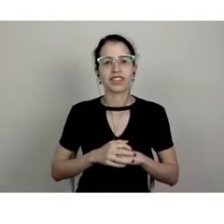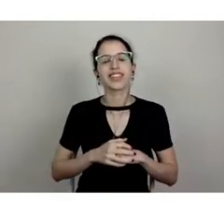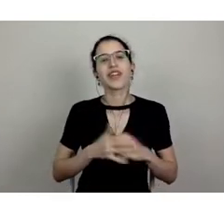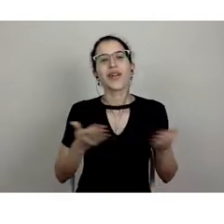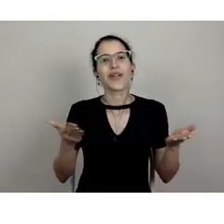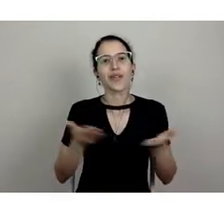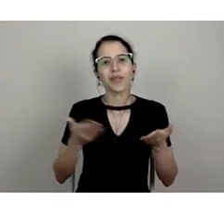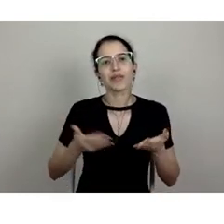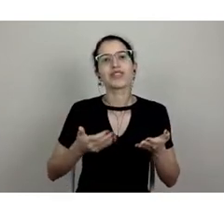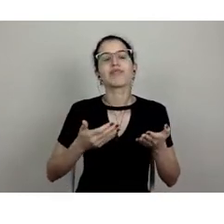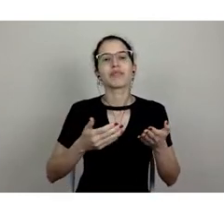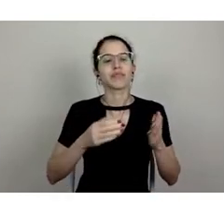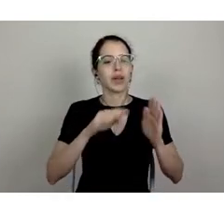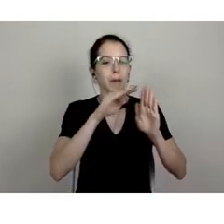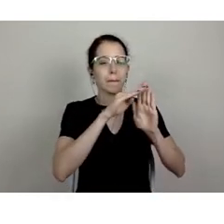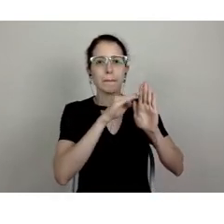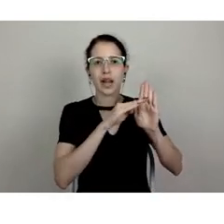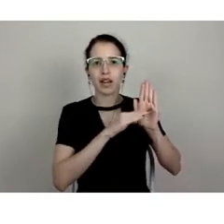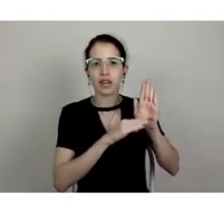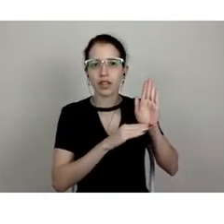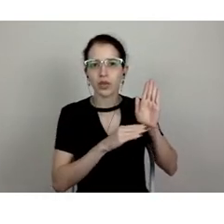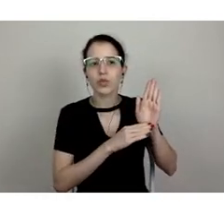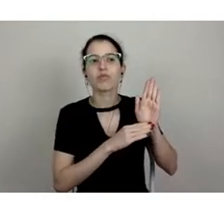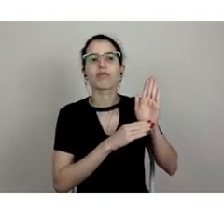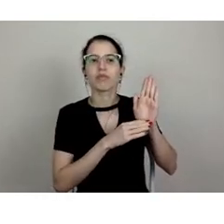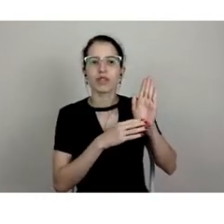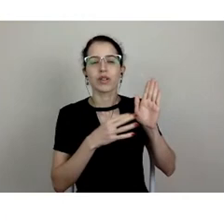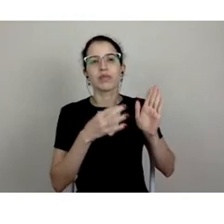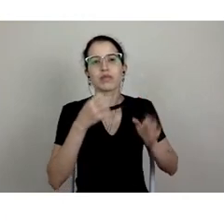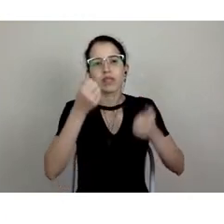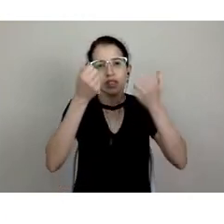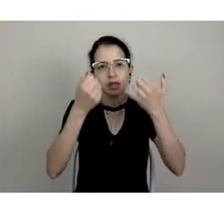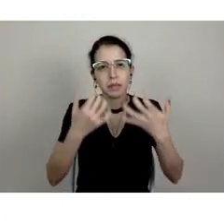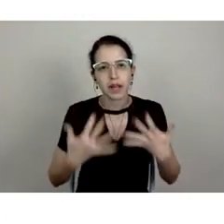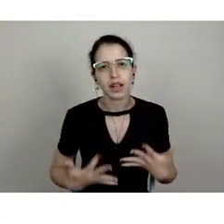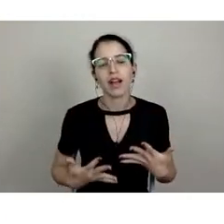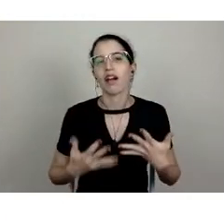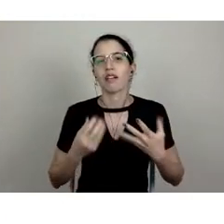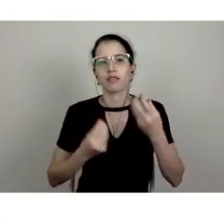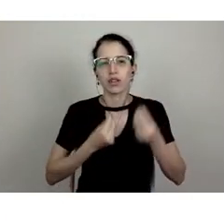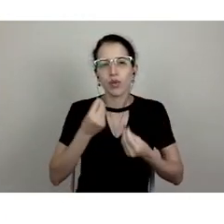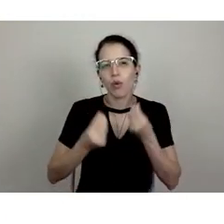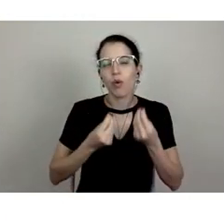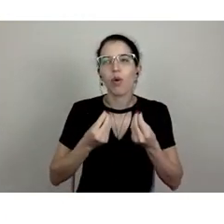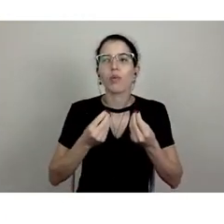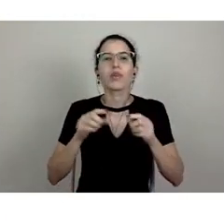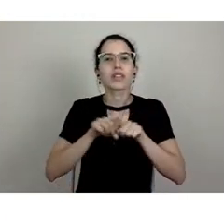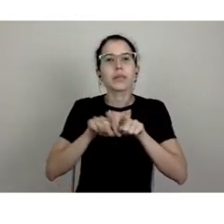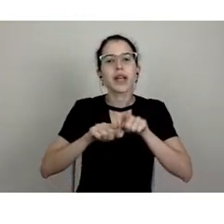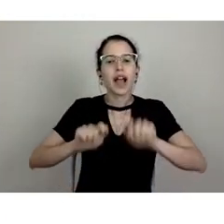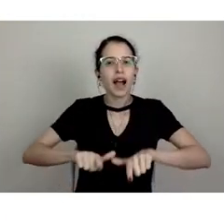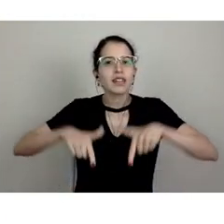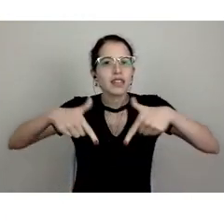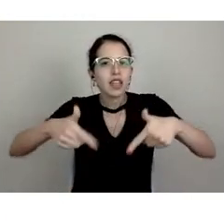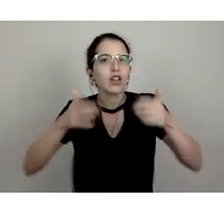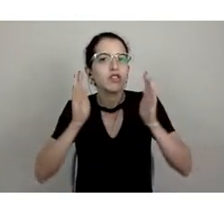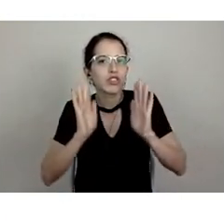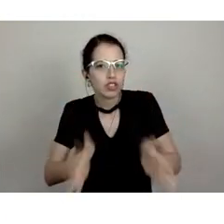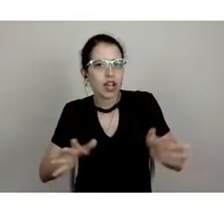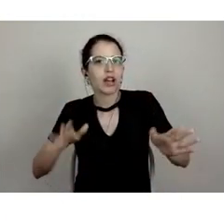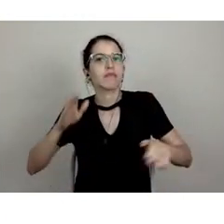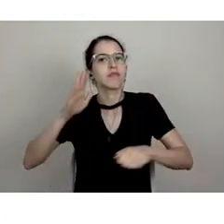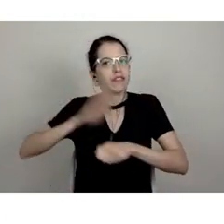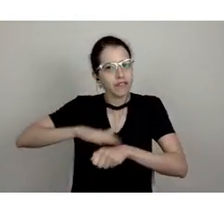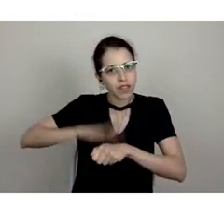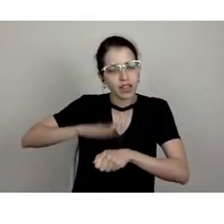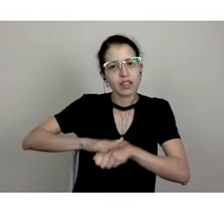o plano como um todo e, mais especificamente, algumas ações que já foram feitas, já houve duas reuniões do